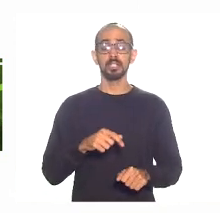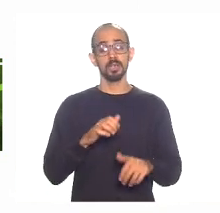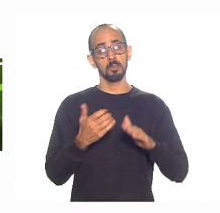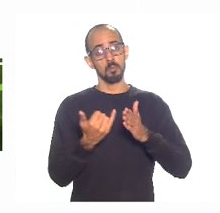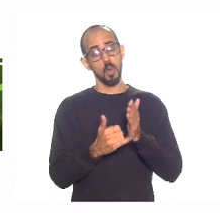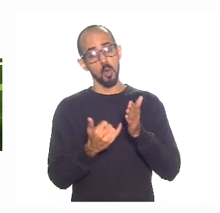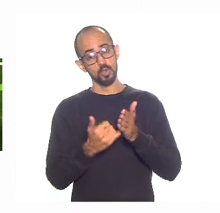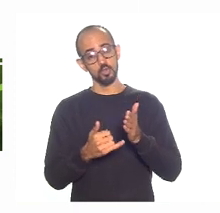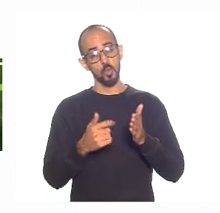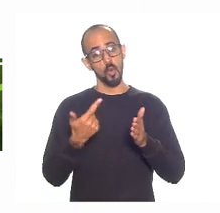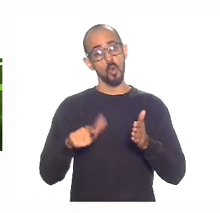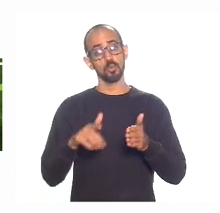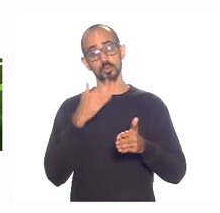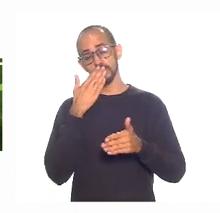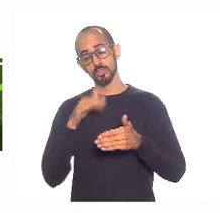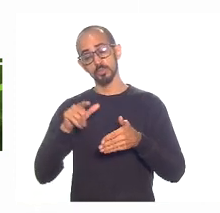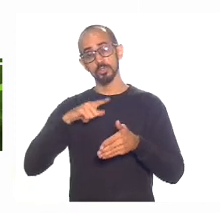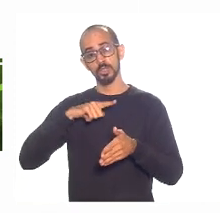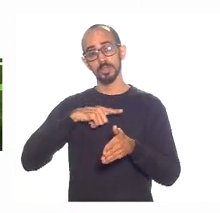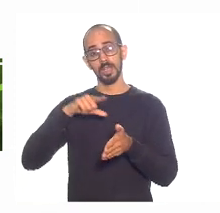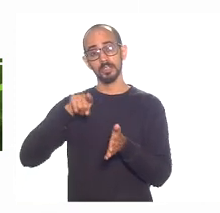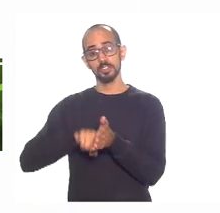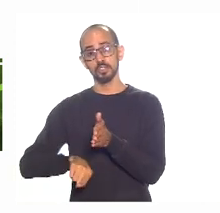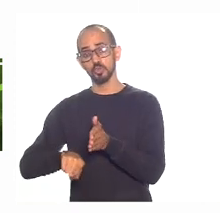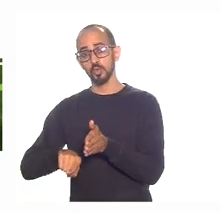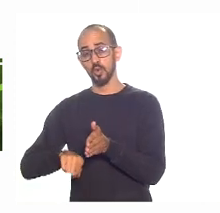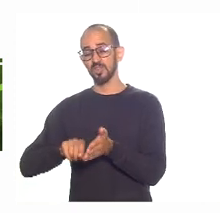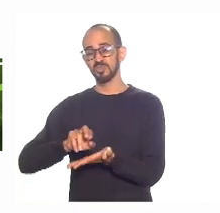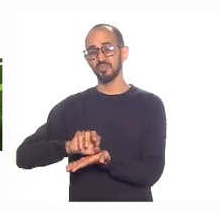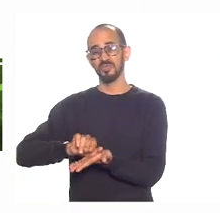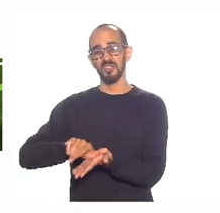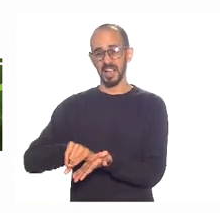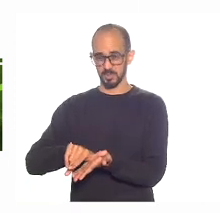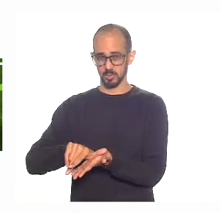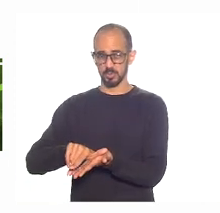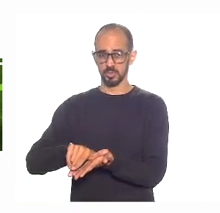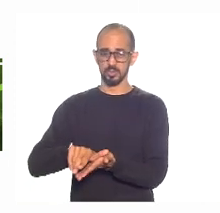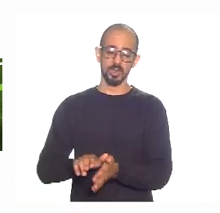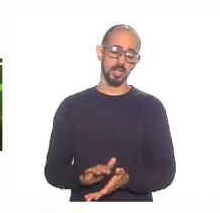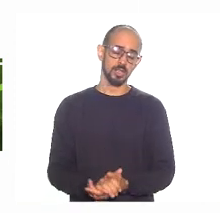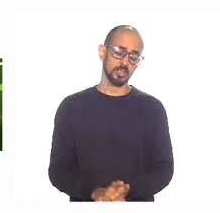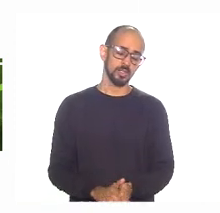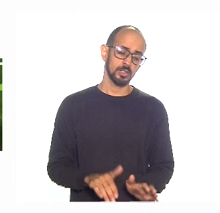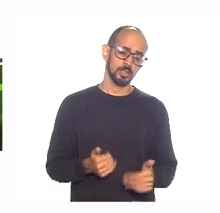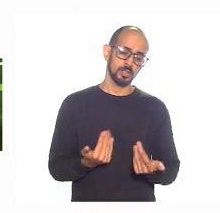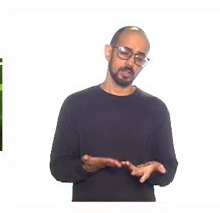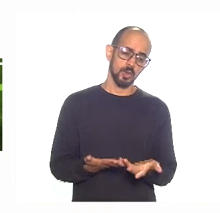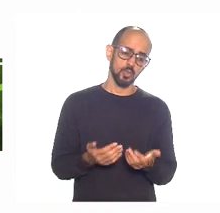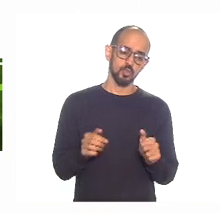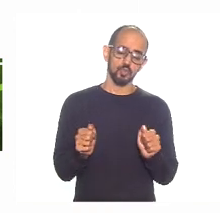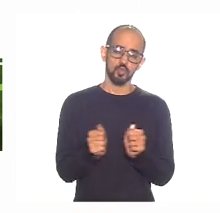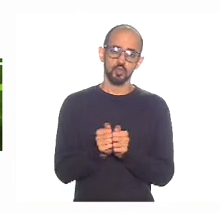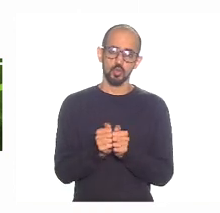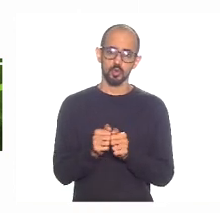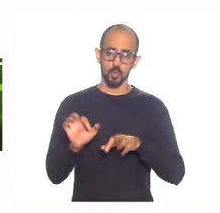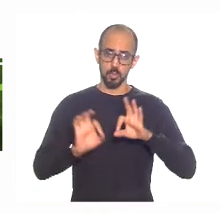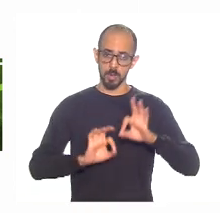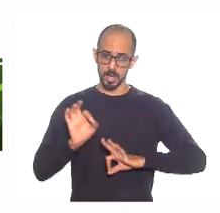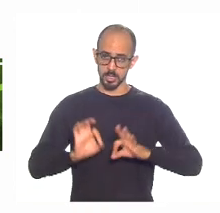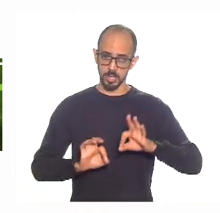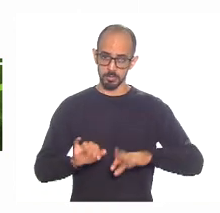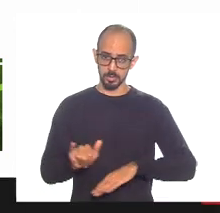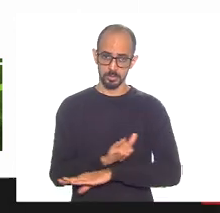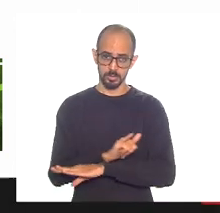temos em torno de 300 tipos de incentivos fiscais. Eu acho que isso, junto com a matriz, um produto, junto com o plano estratégico,